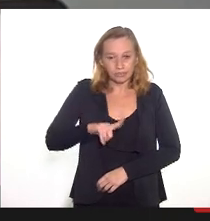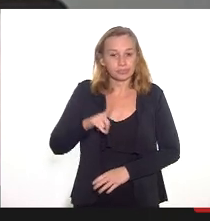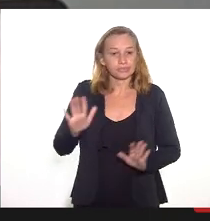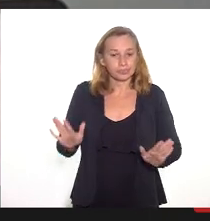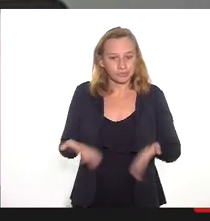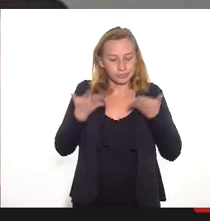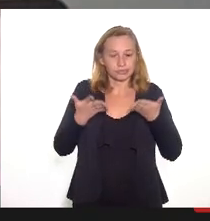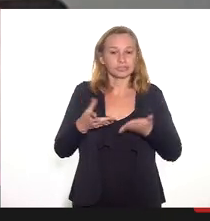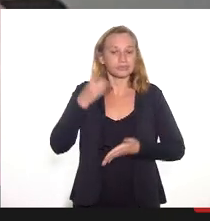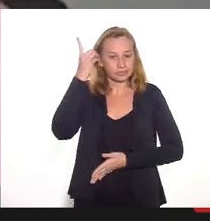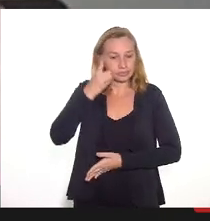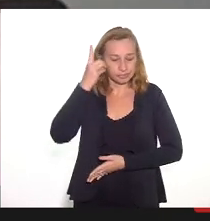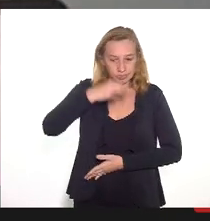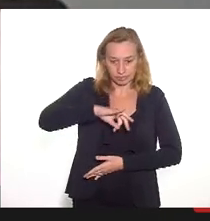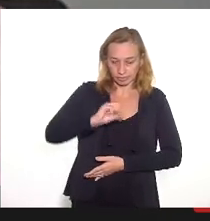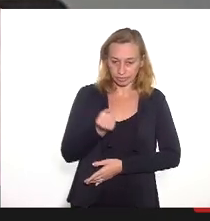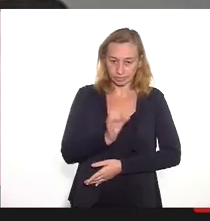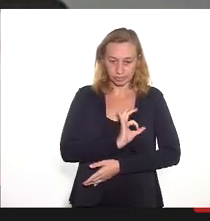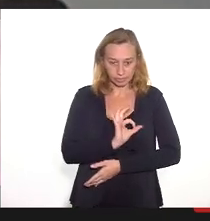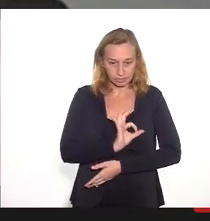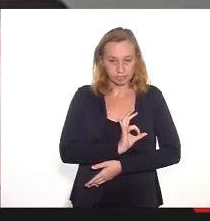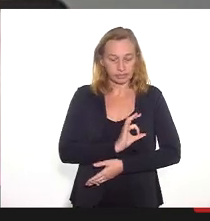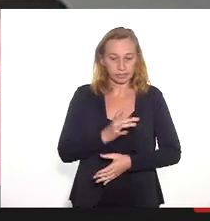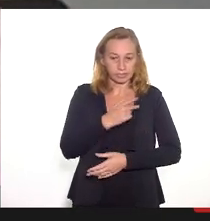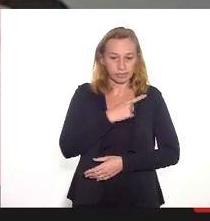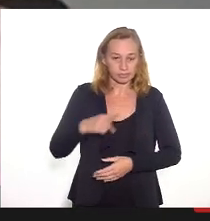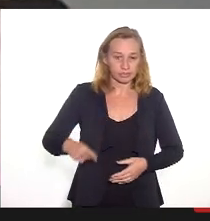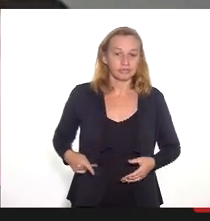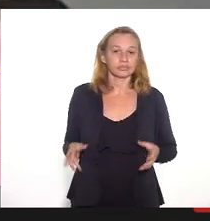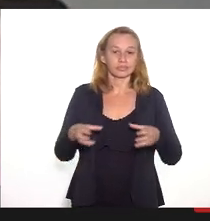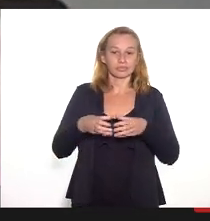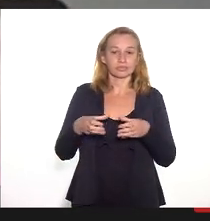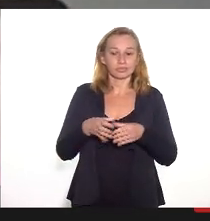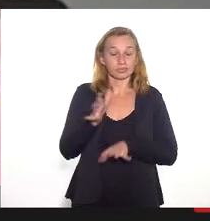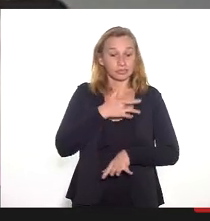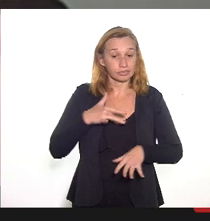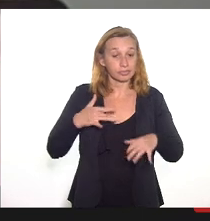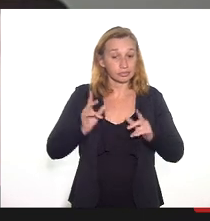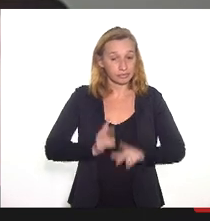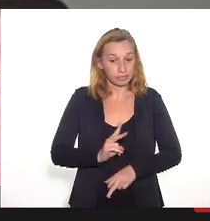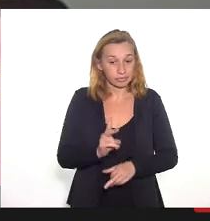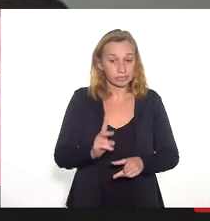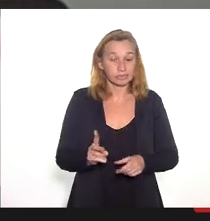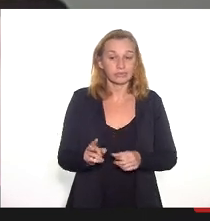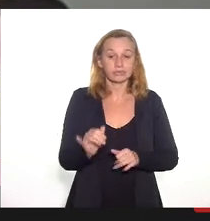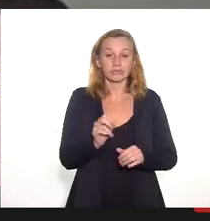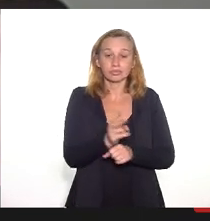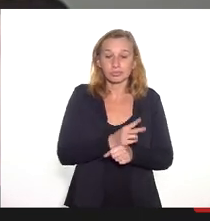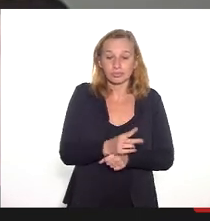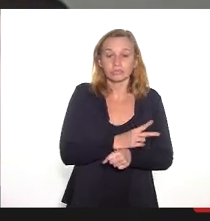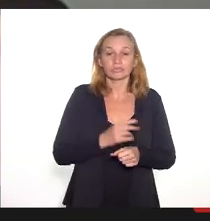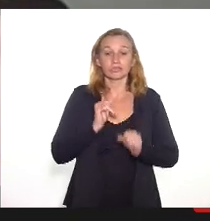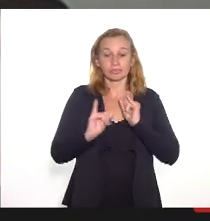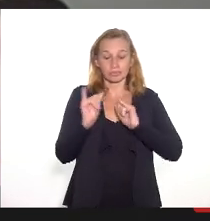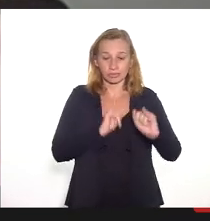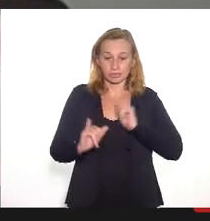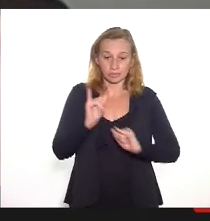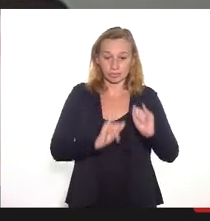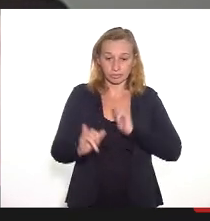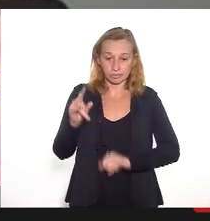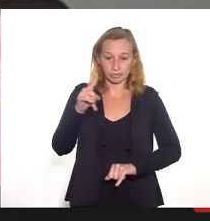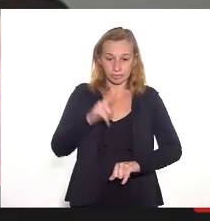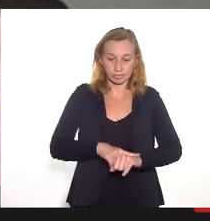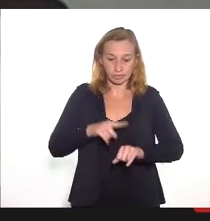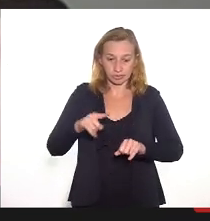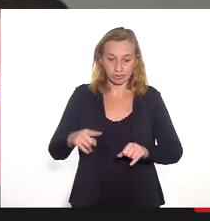deputada Marta Rocha, né, Marta? Nossa presença da Comissão de Saúde está sempre buscando as informações em tempo real para